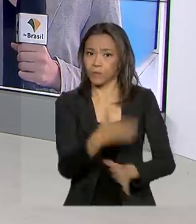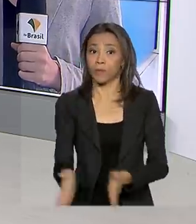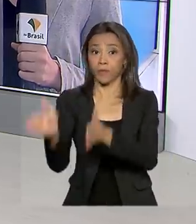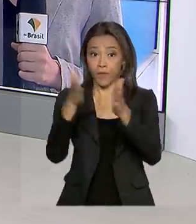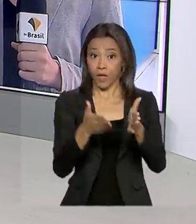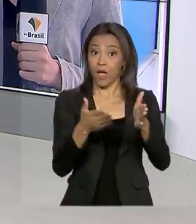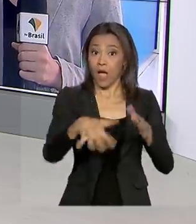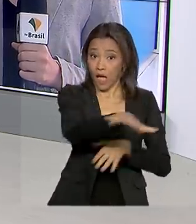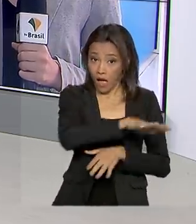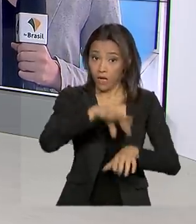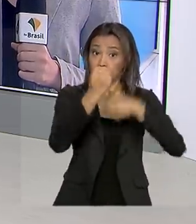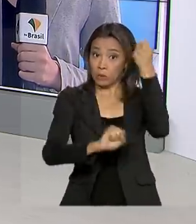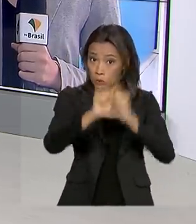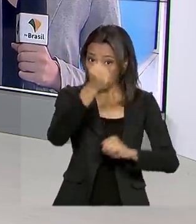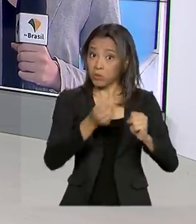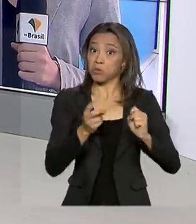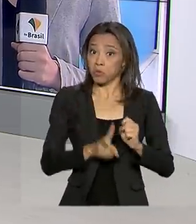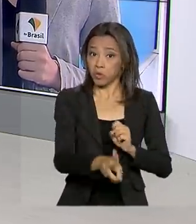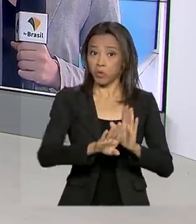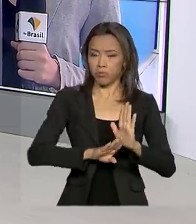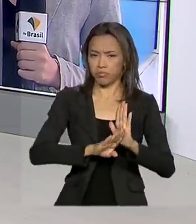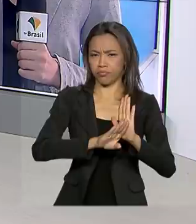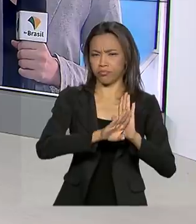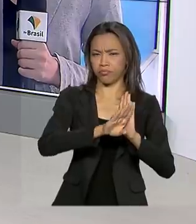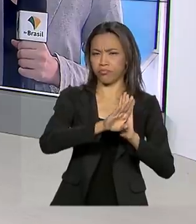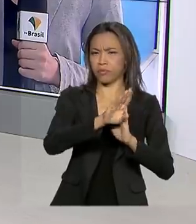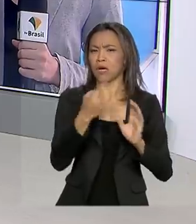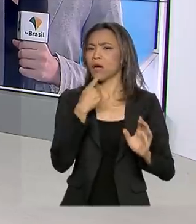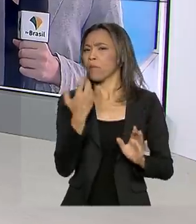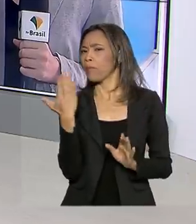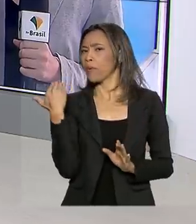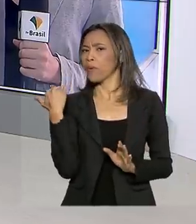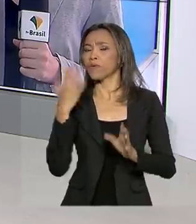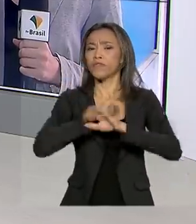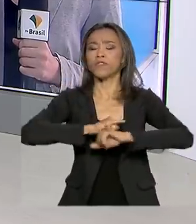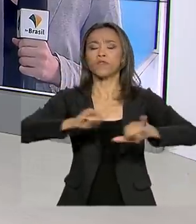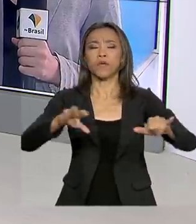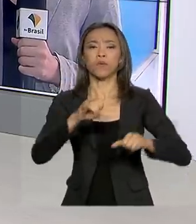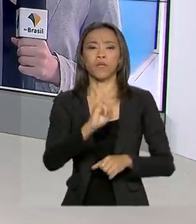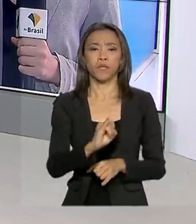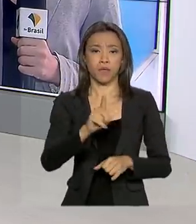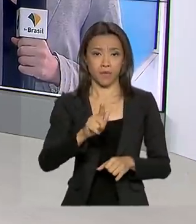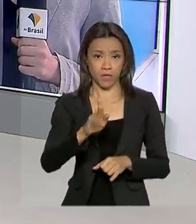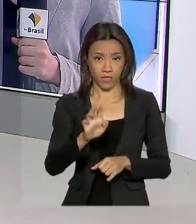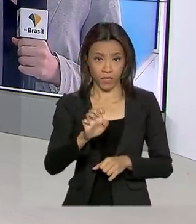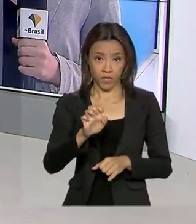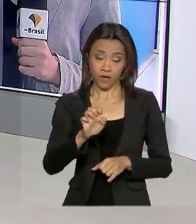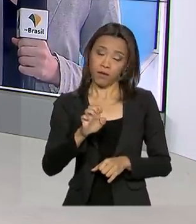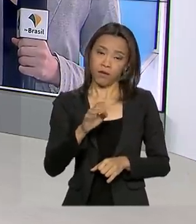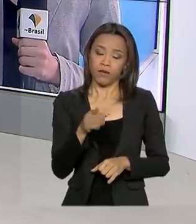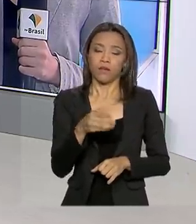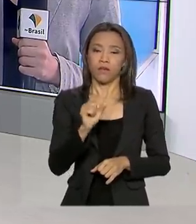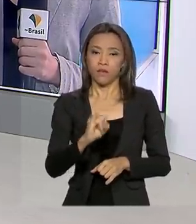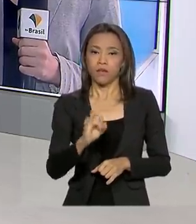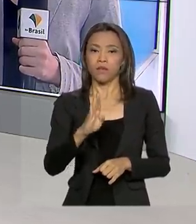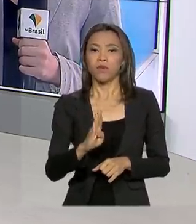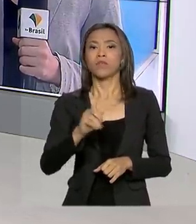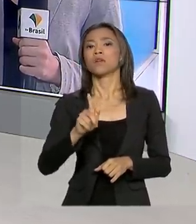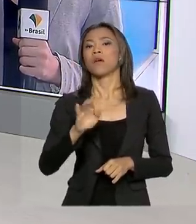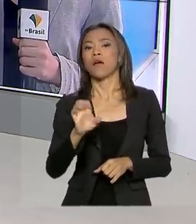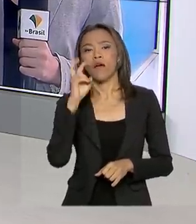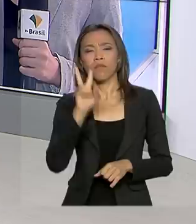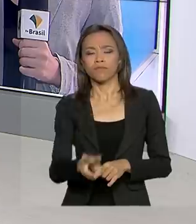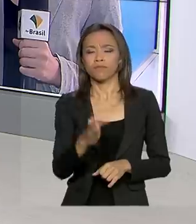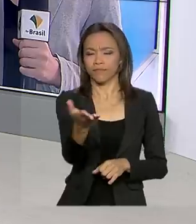continua em alta. Os dados são da pesquisa mensal, divulgada agora há pouco pelo IBGE. Vamos ao Rio de Janeiro. Cláudia Boiunga tem os detalhes. Bom dia,